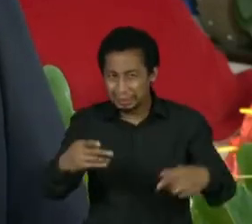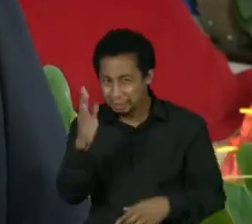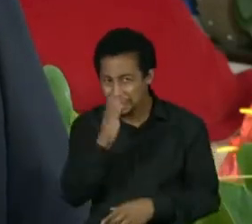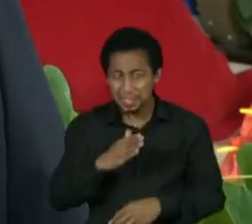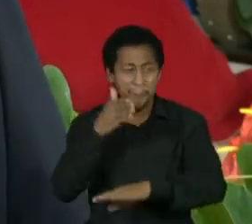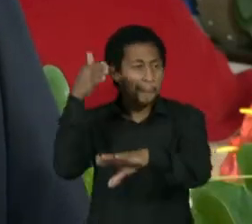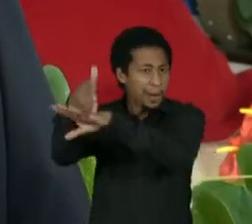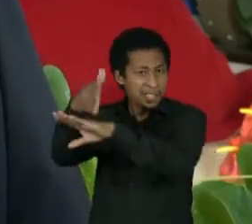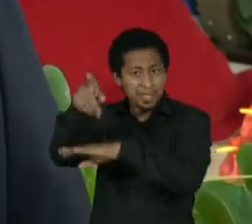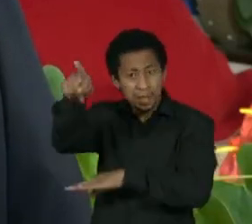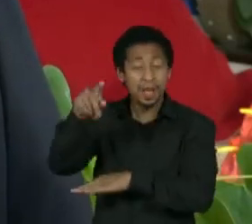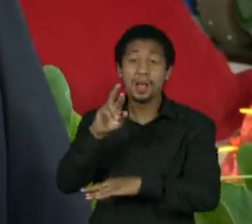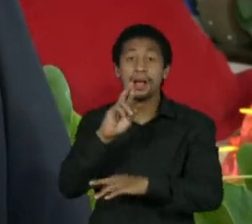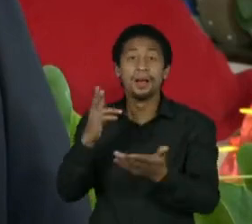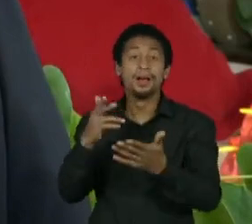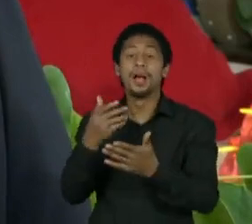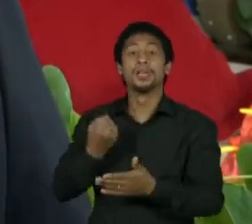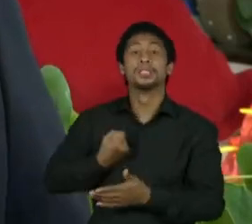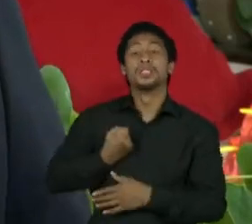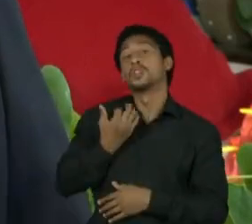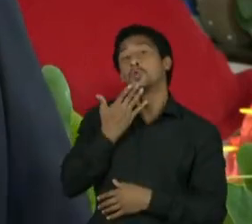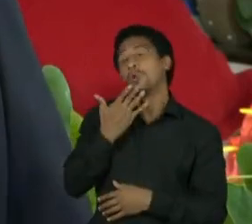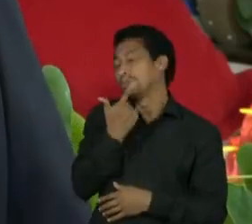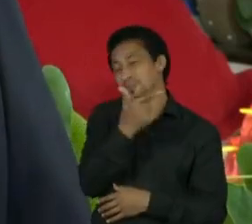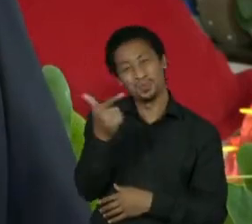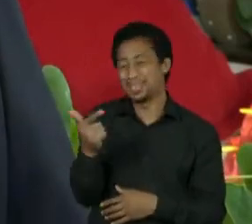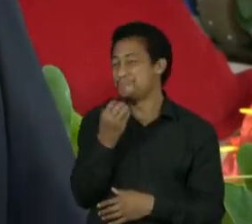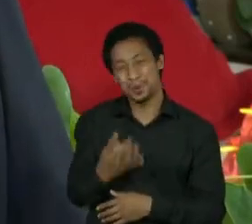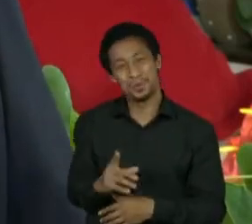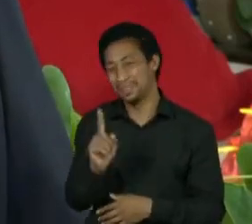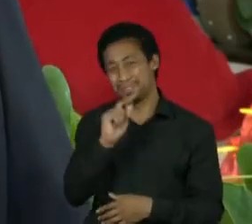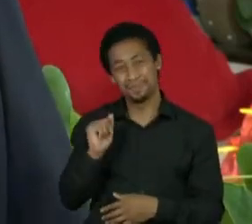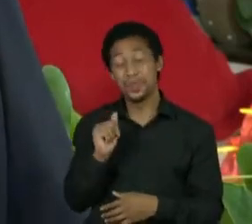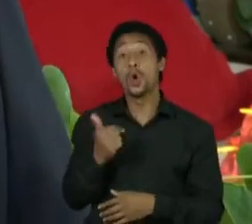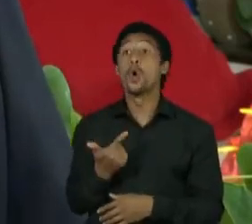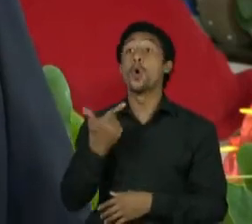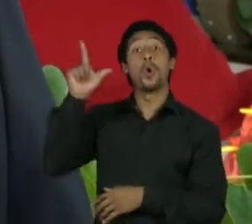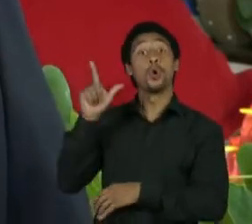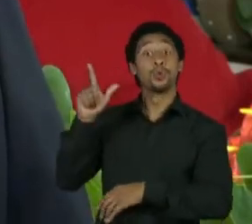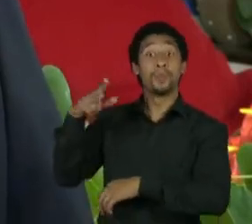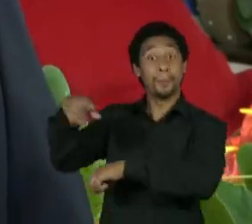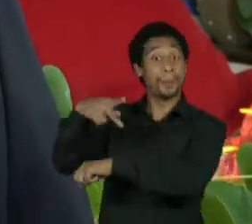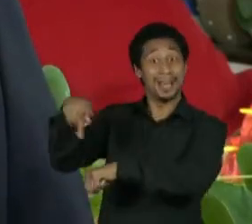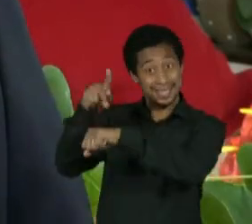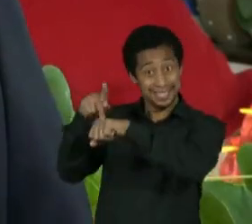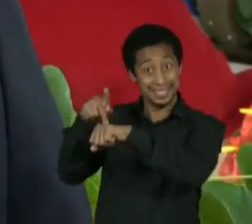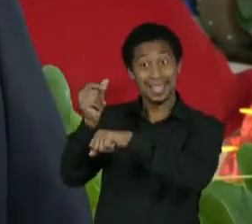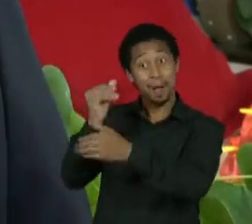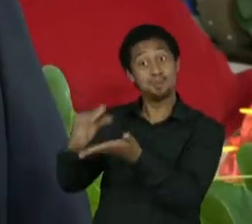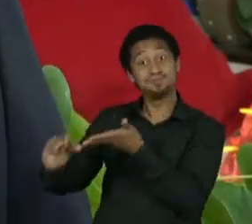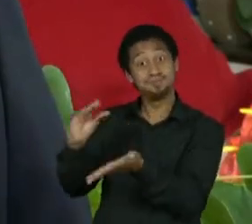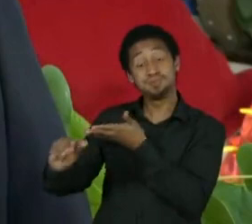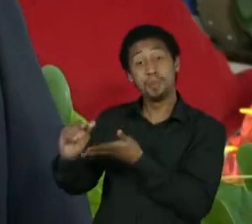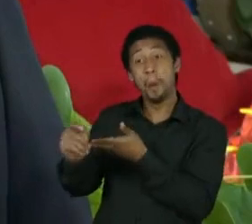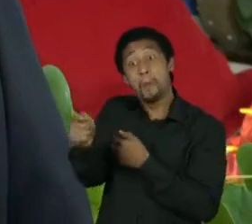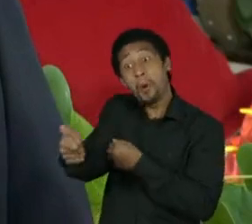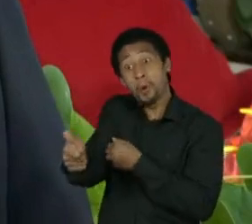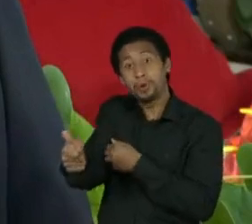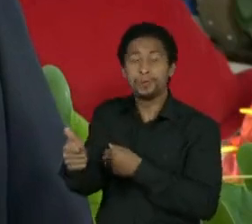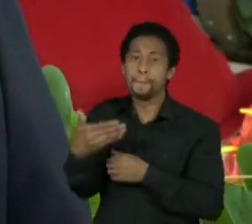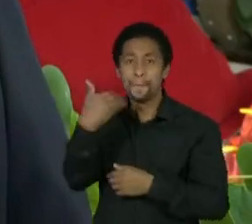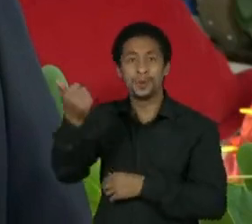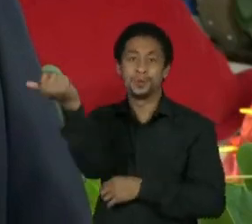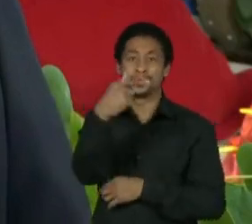países que gastam menos que o Brasil e educação têm classificações muito melhores,